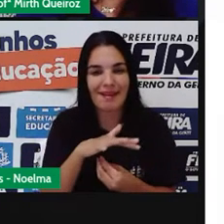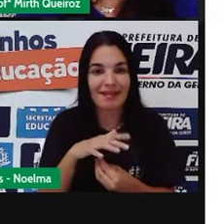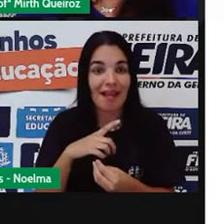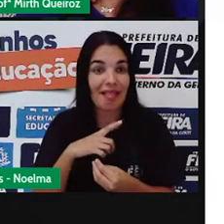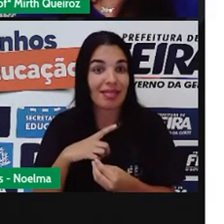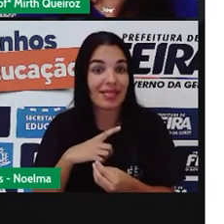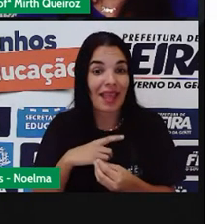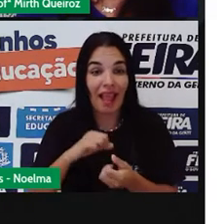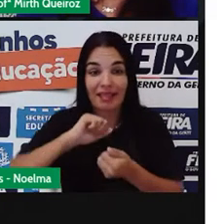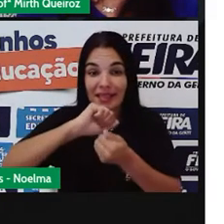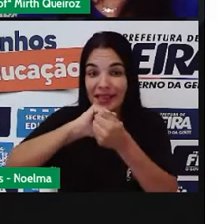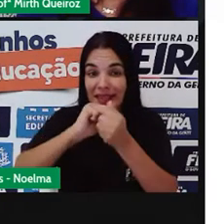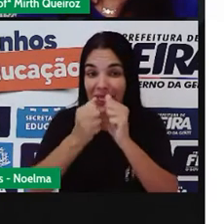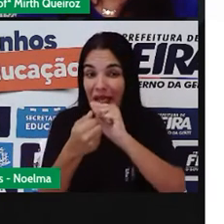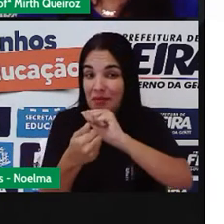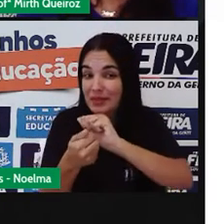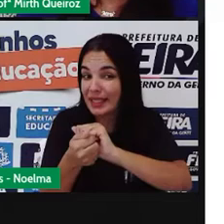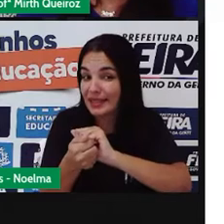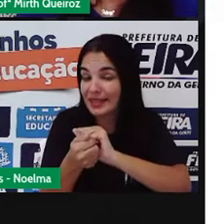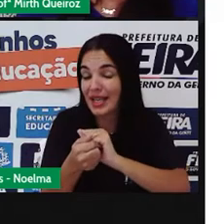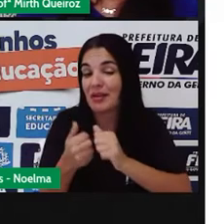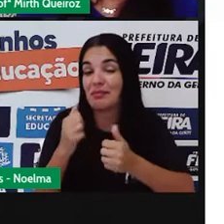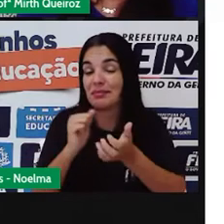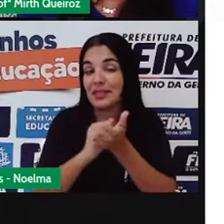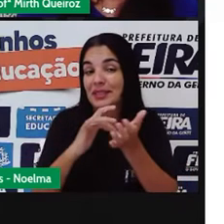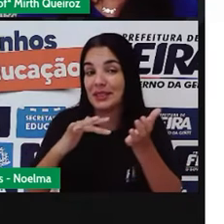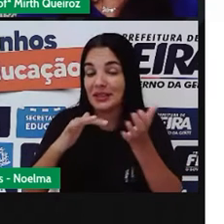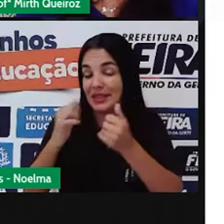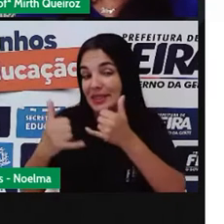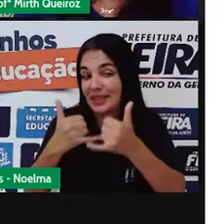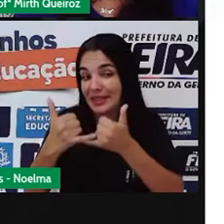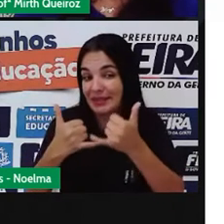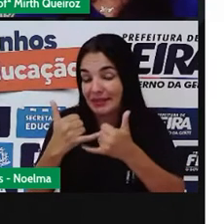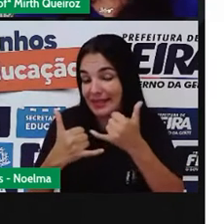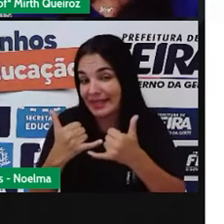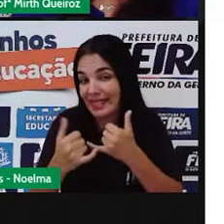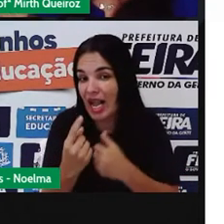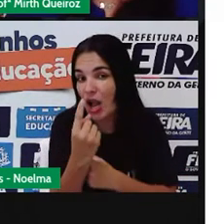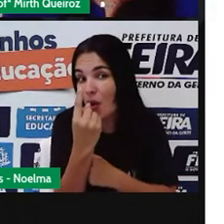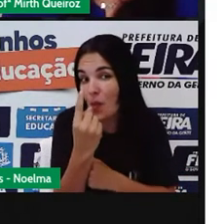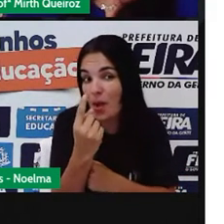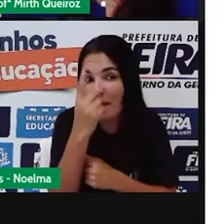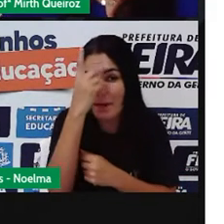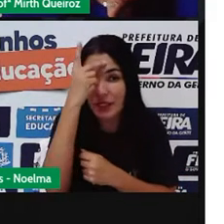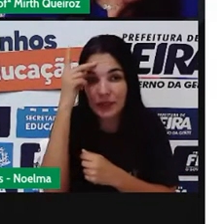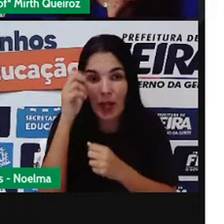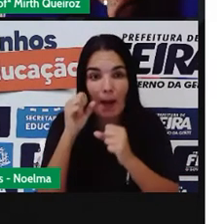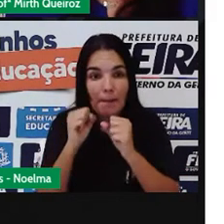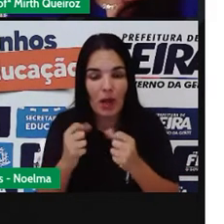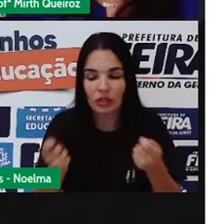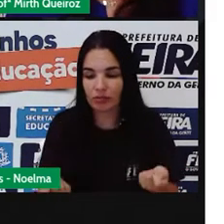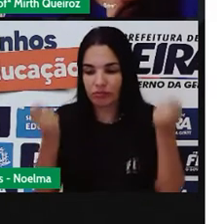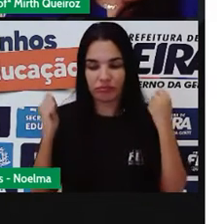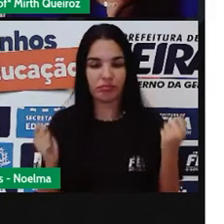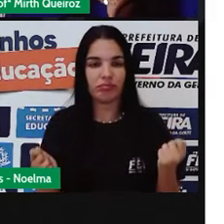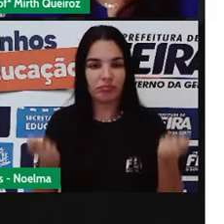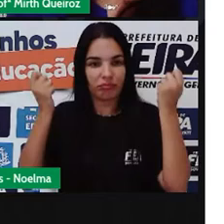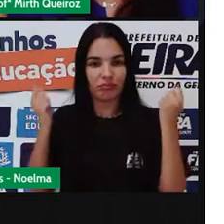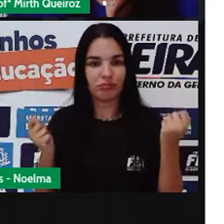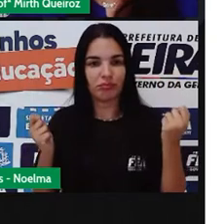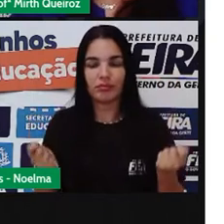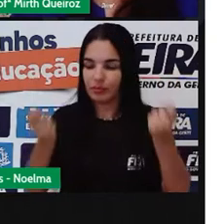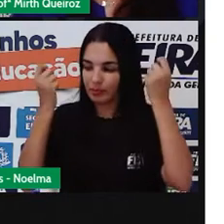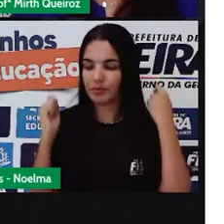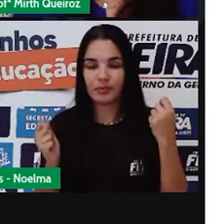adaptação dessa atividade de pular corda Onde uma pessoa também pode pular a corda sozinha Ela